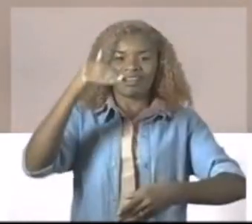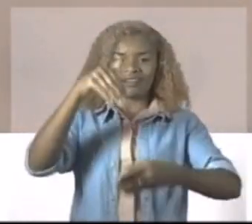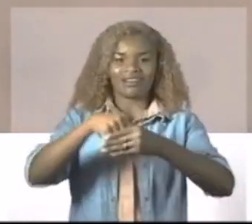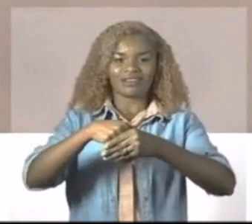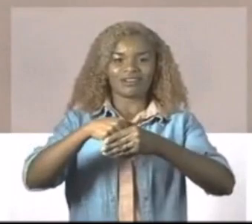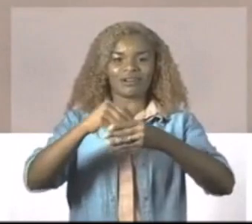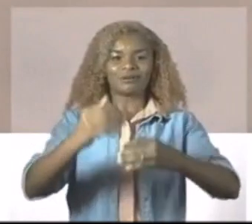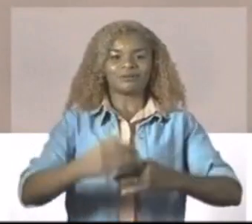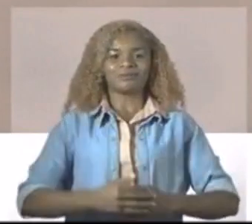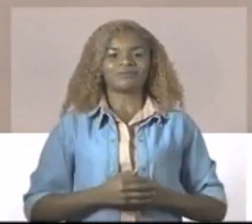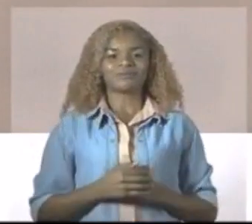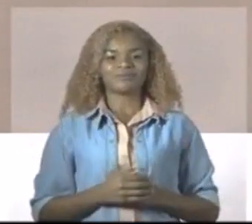Justiça Eleitoral